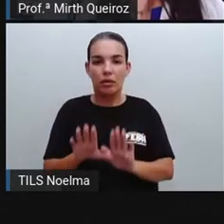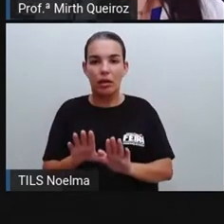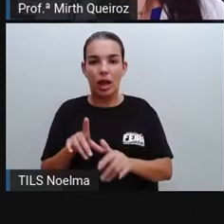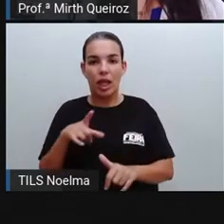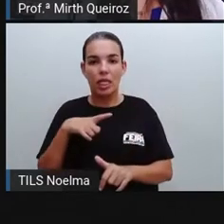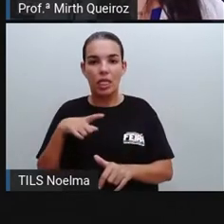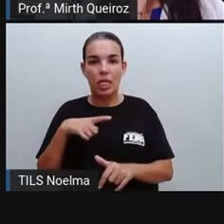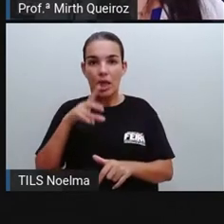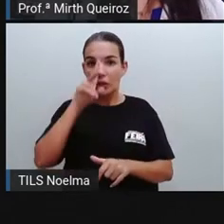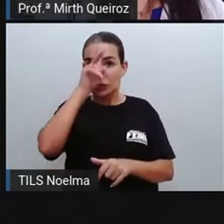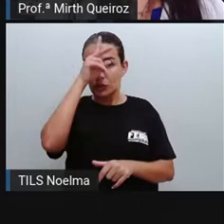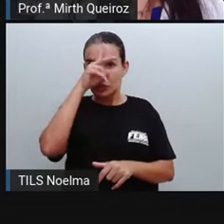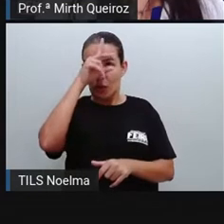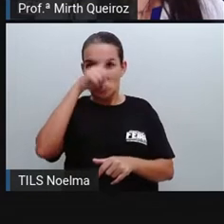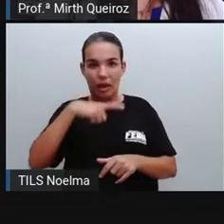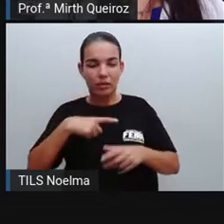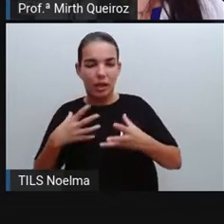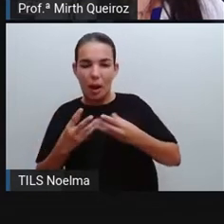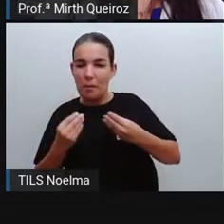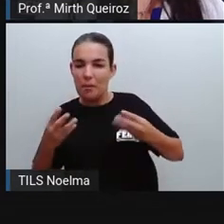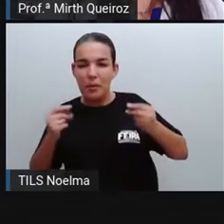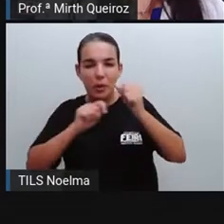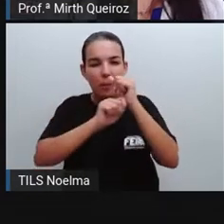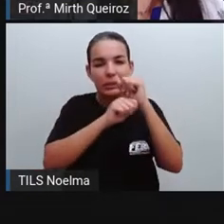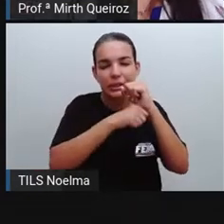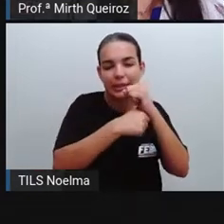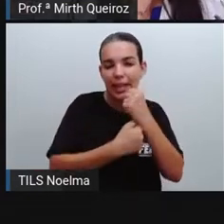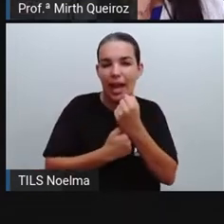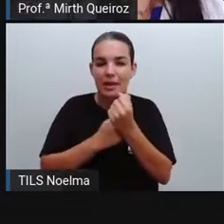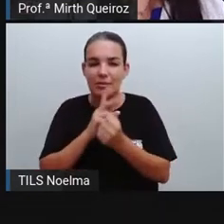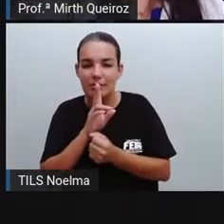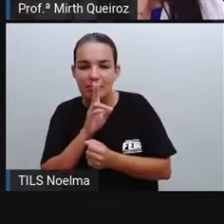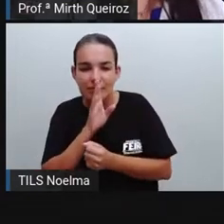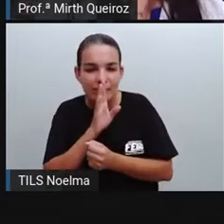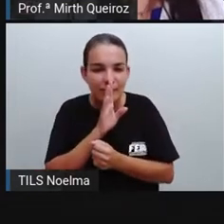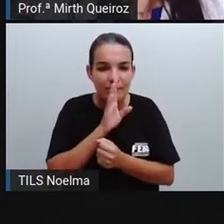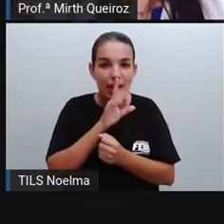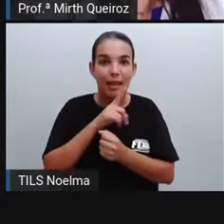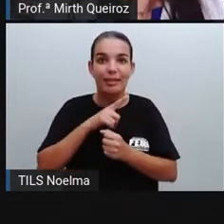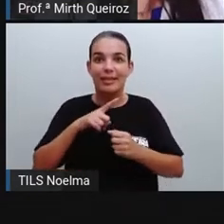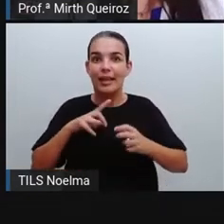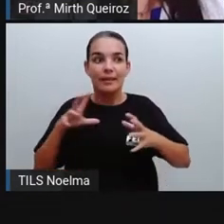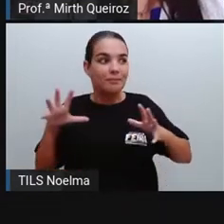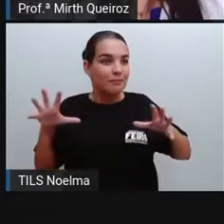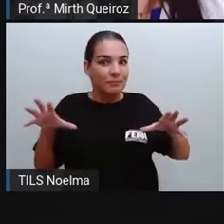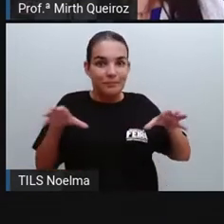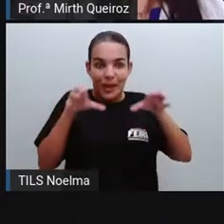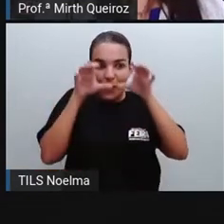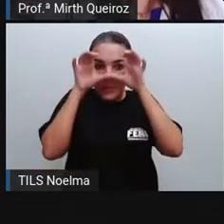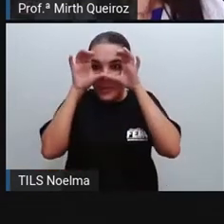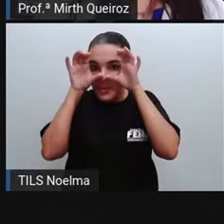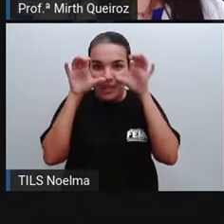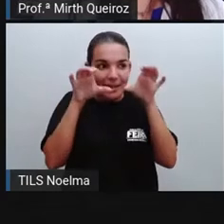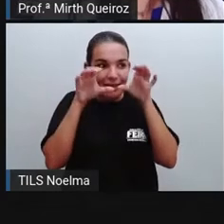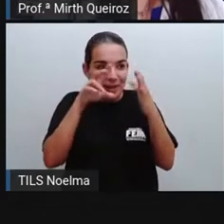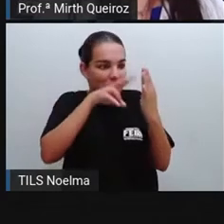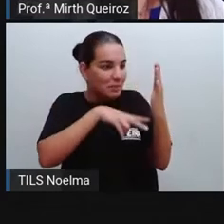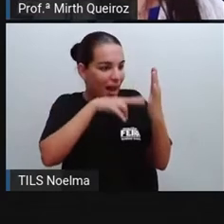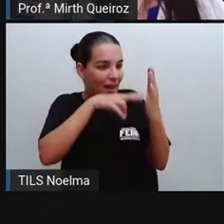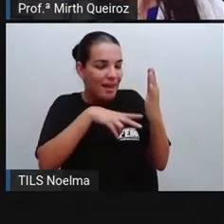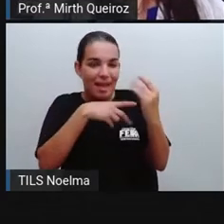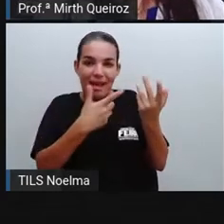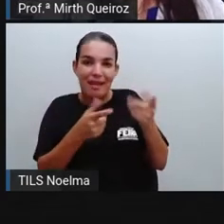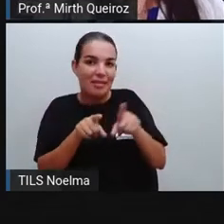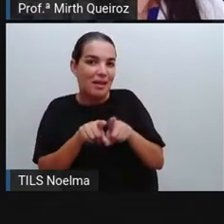serem cercados de mistérios, as lendas, elas causam um certo fascínio, né? E curiosidade tanto nas crianças